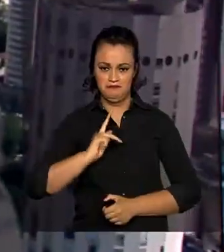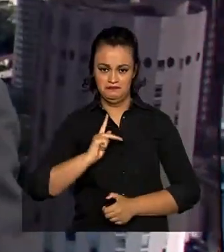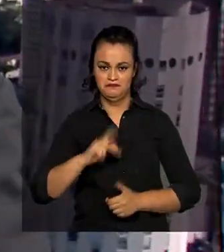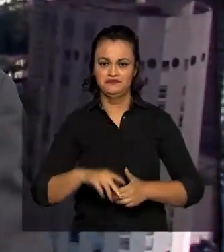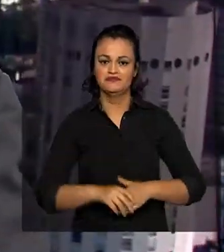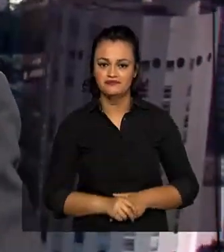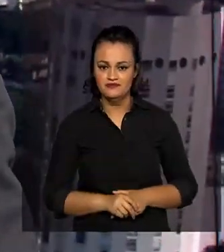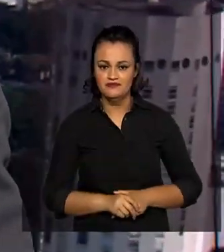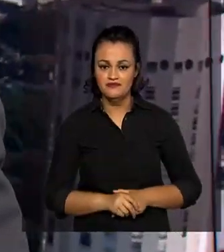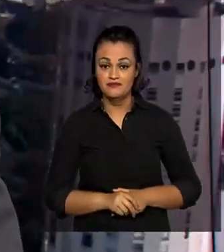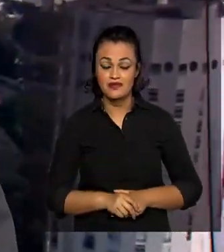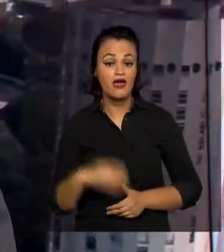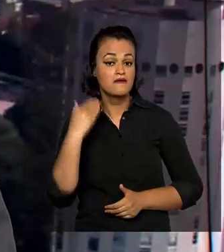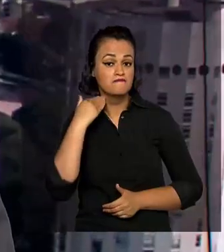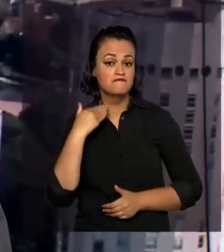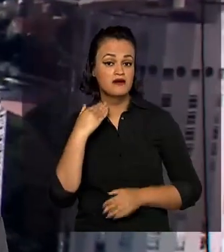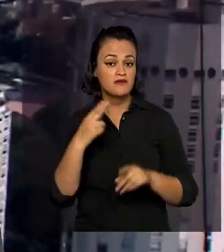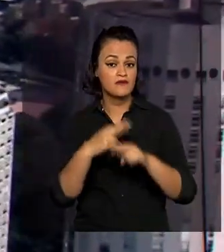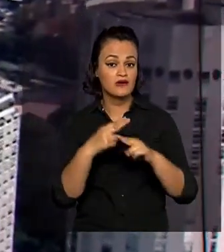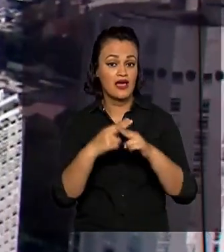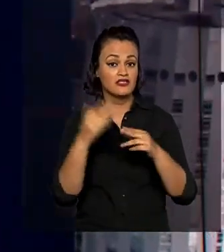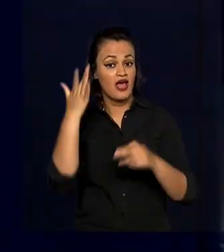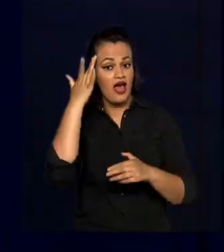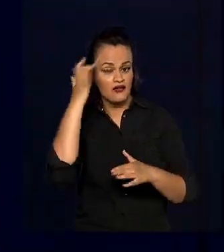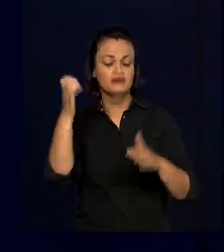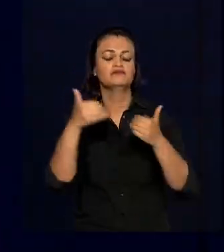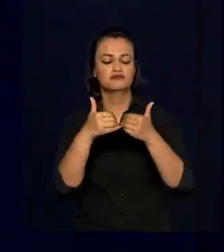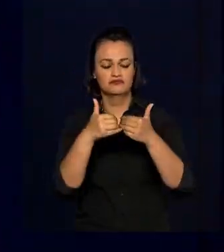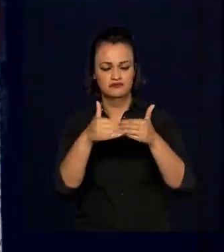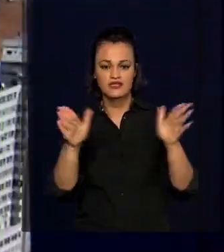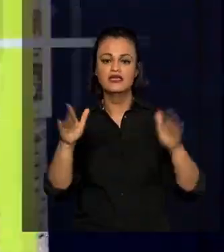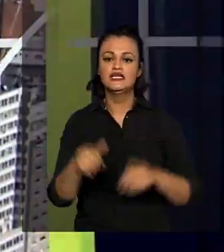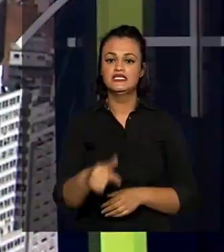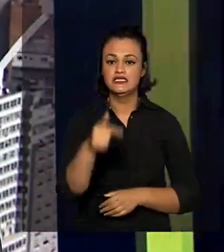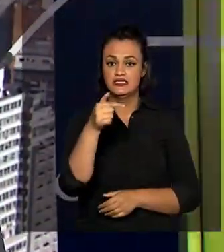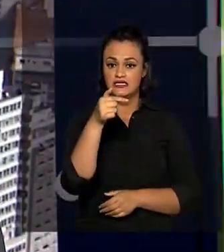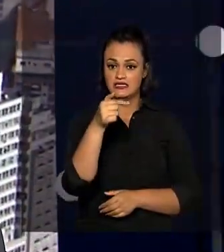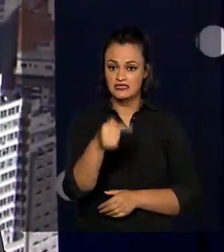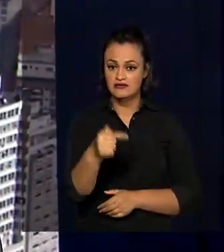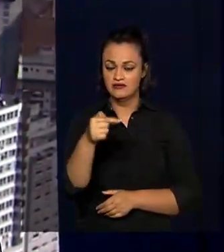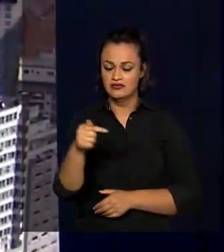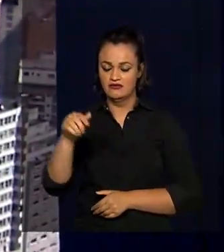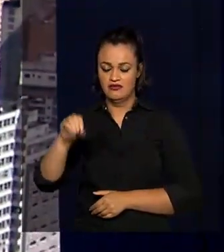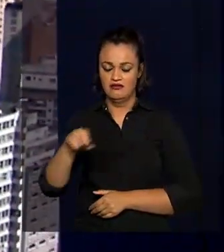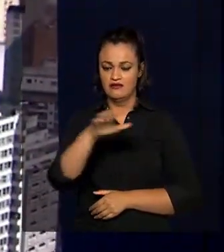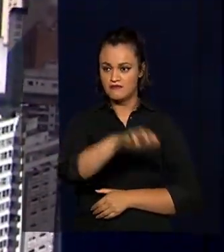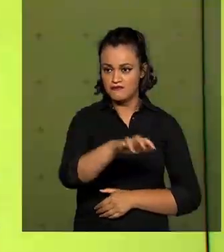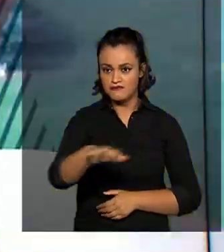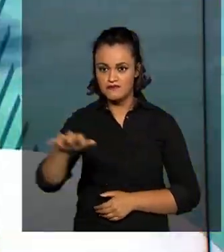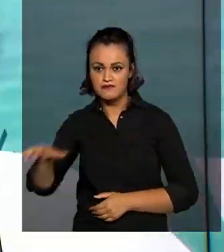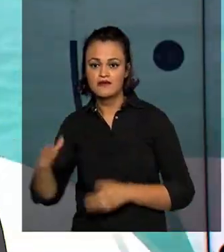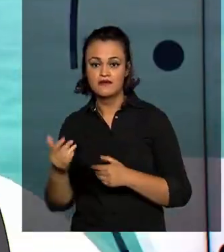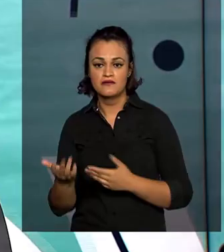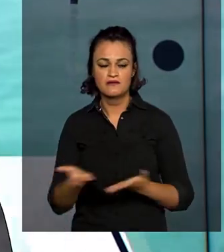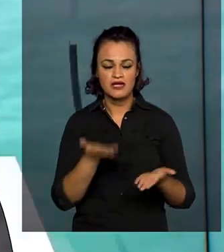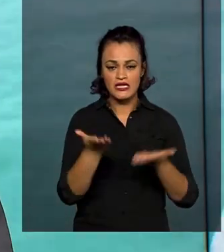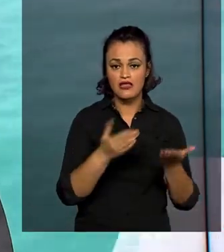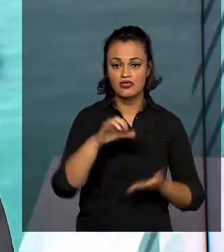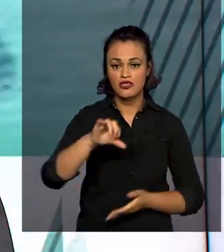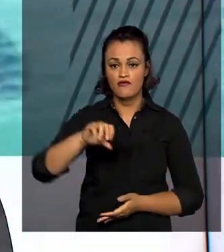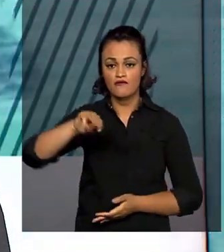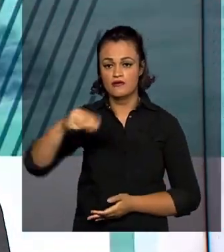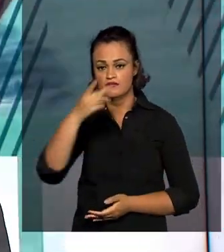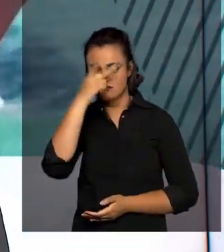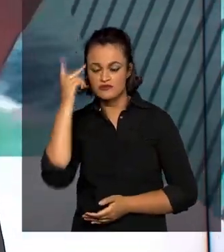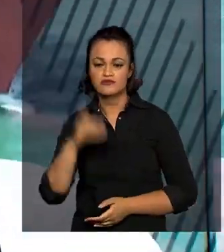A Caixa Econômica vai abrir amanhã, sábado, 770 agências para atendimento a 9 milhões de beneficiários